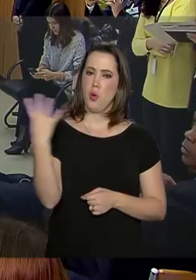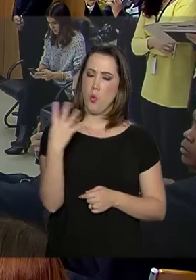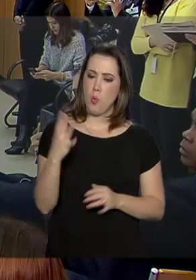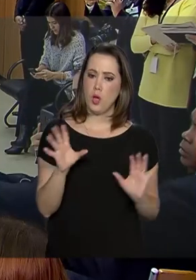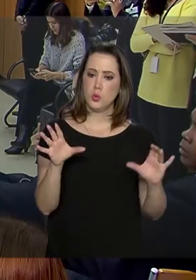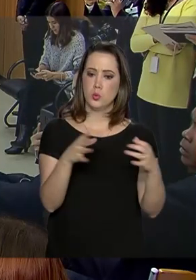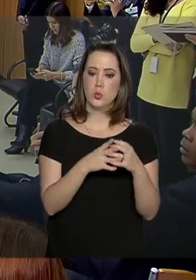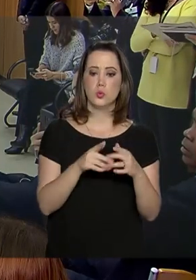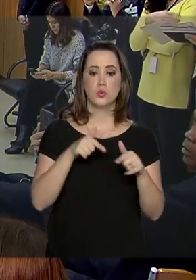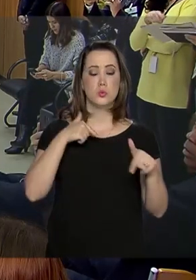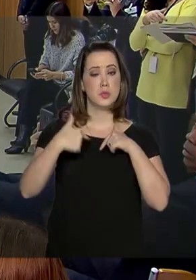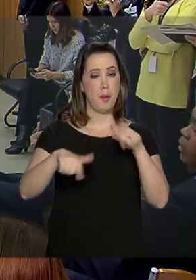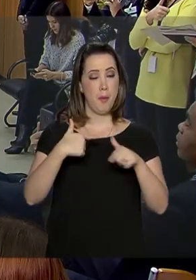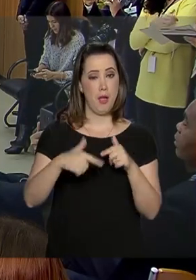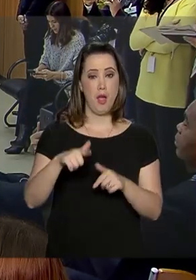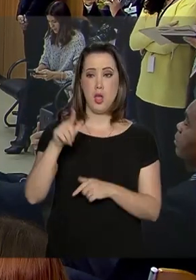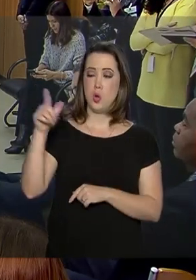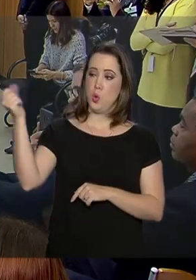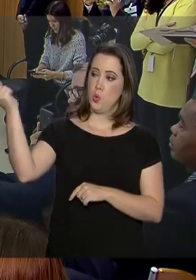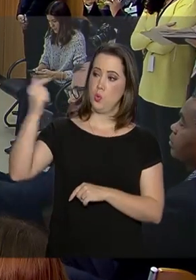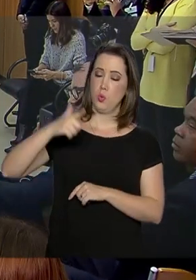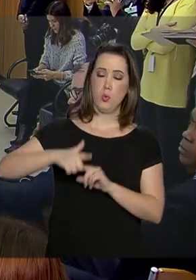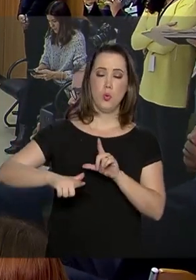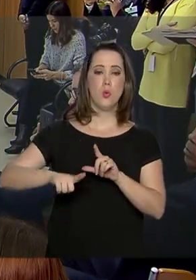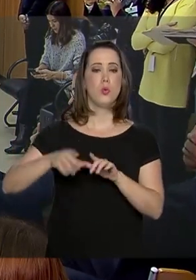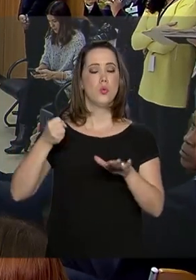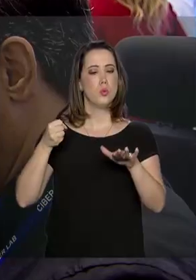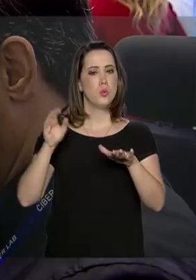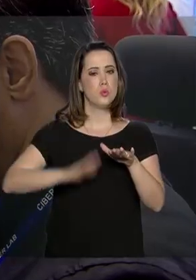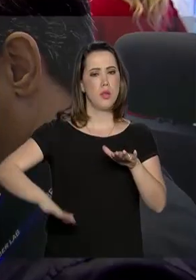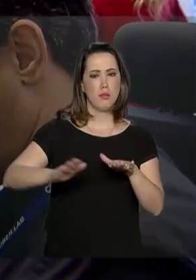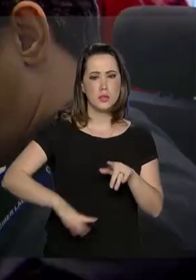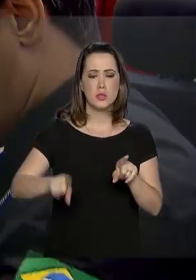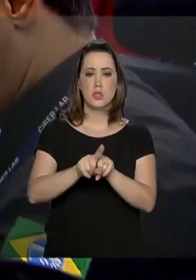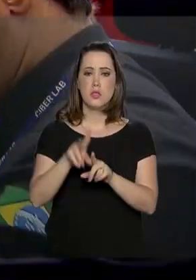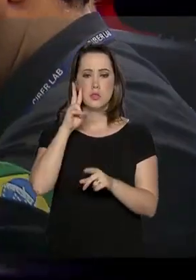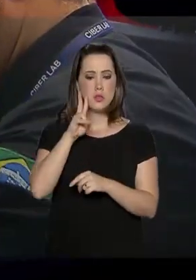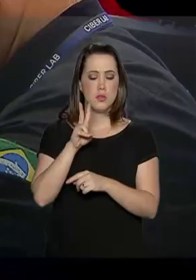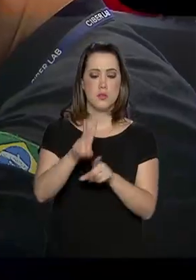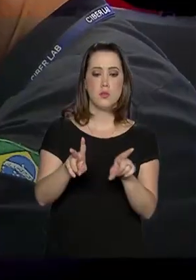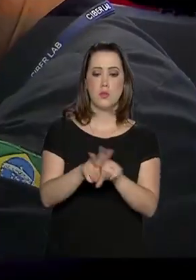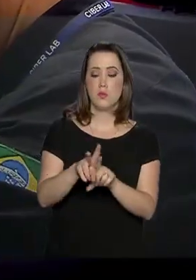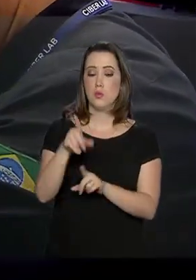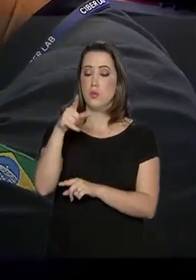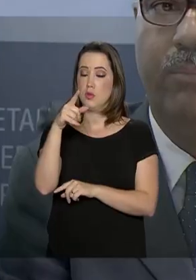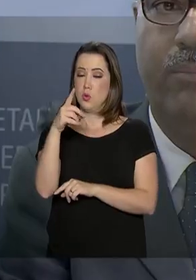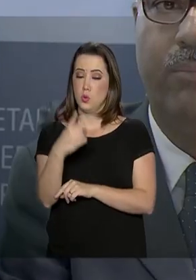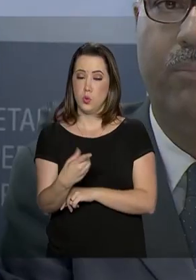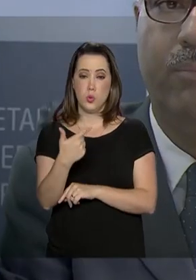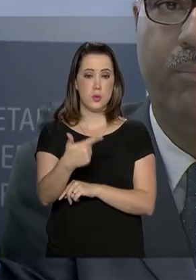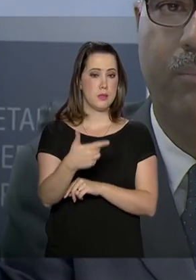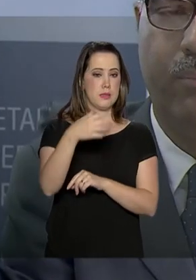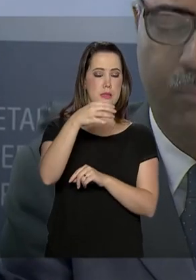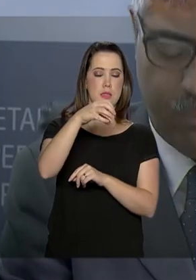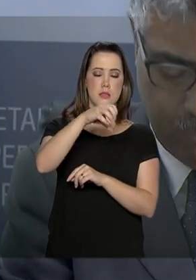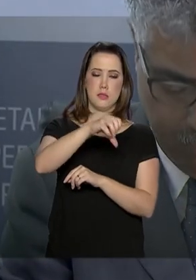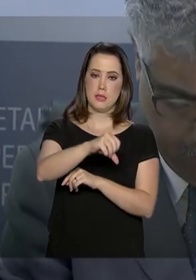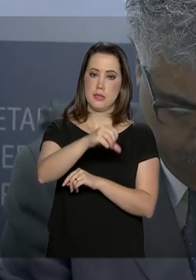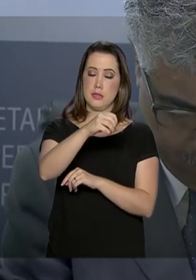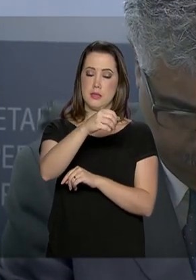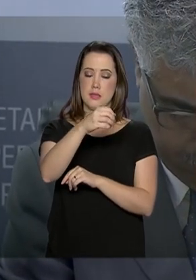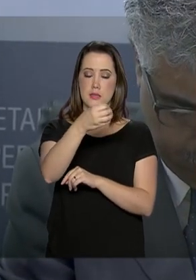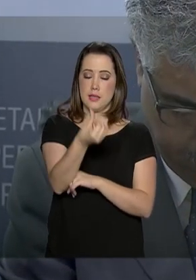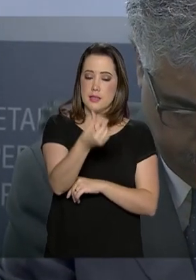etapa da Operação Luz da Infância, os investigadores analisaram 237 mil arquivos. O trabalho de